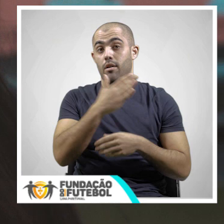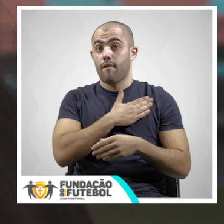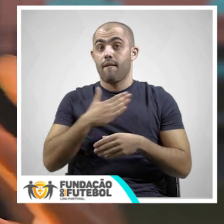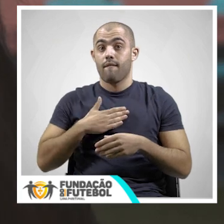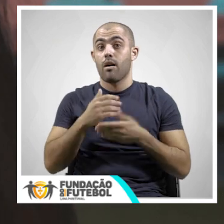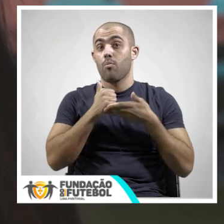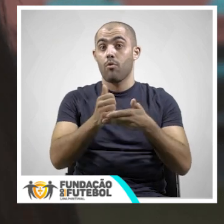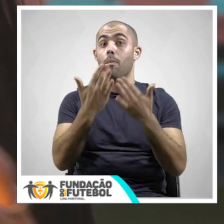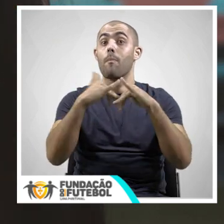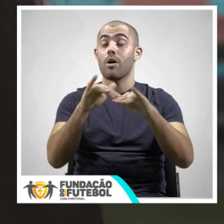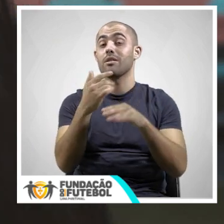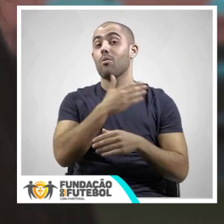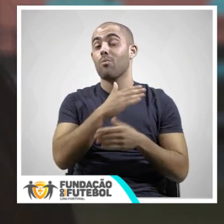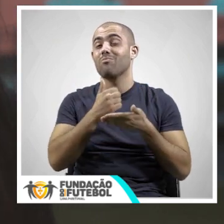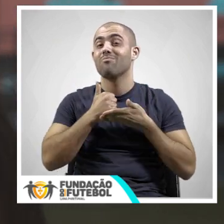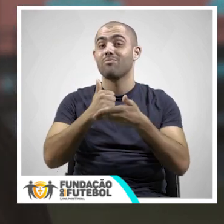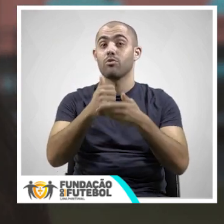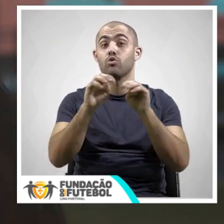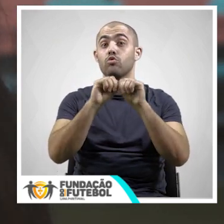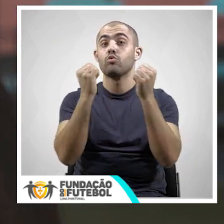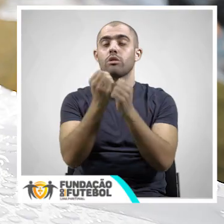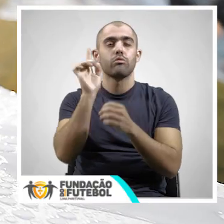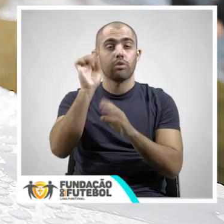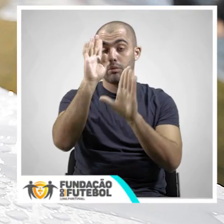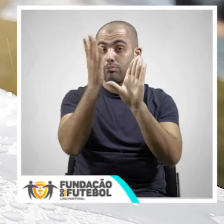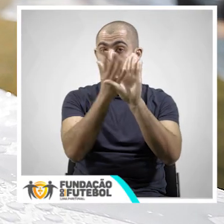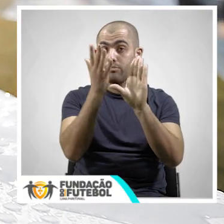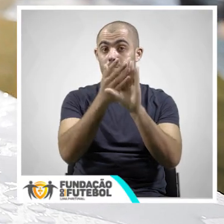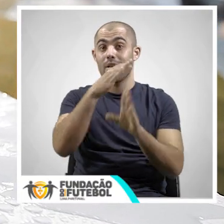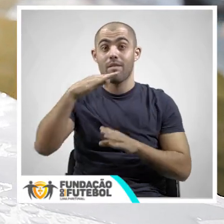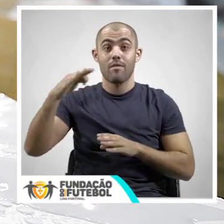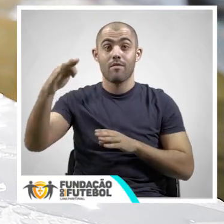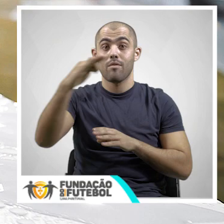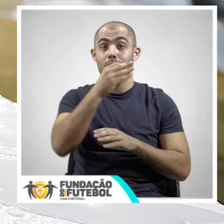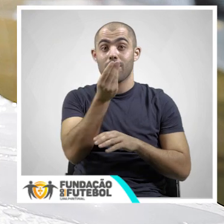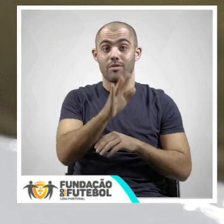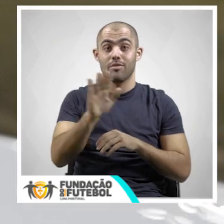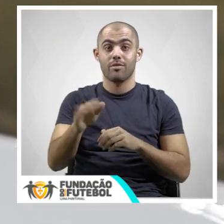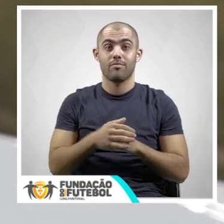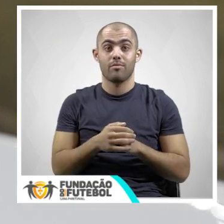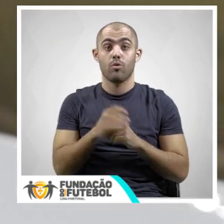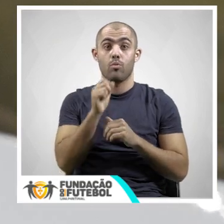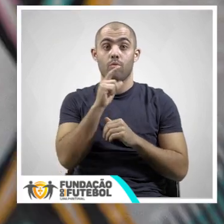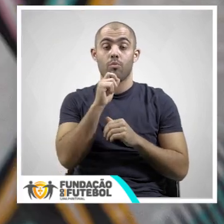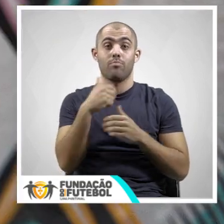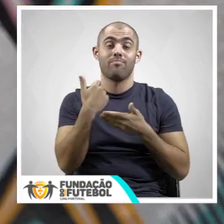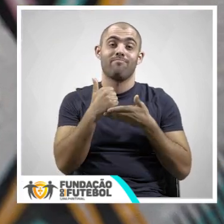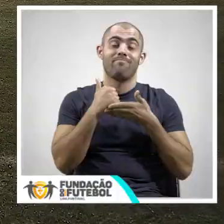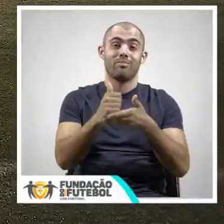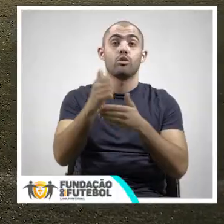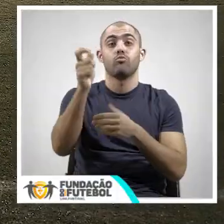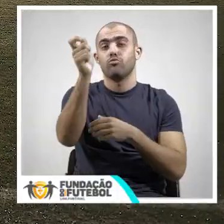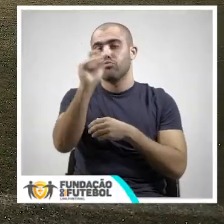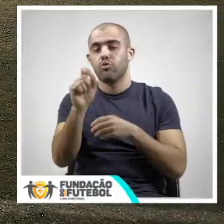clínico, todo o apoio social e psicológico é muito importante para estas famílias e para estas crianças. Poder contribuir com os seus